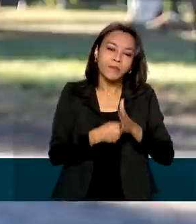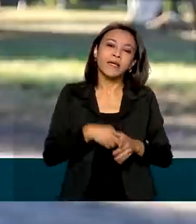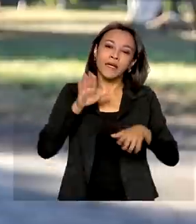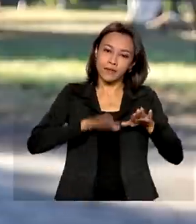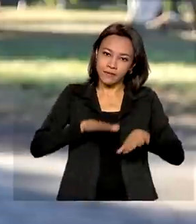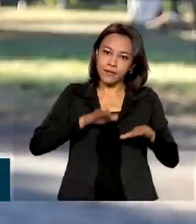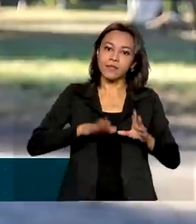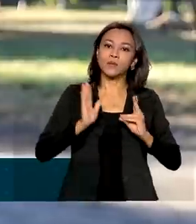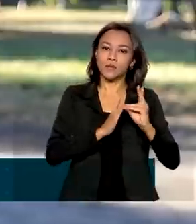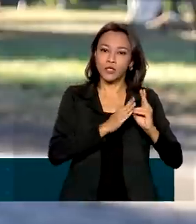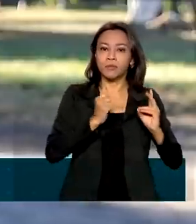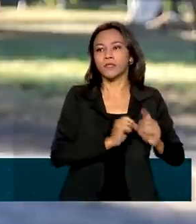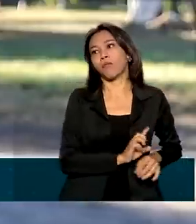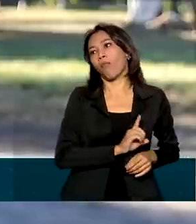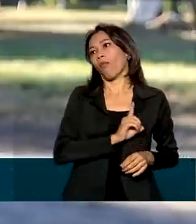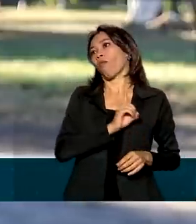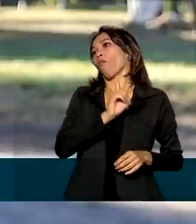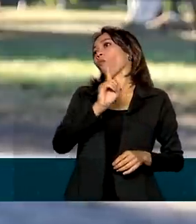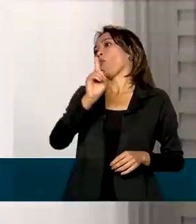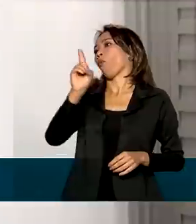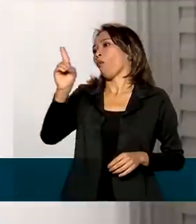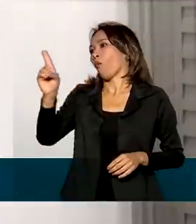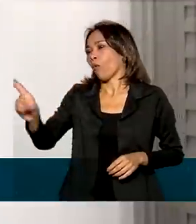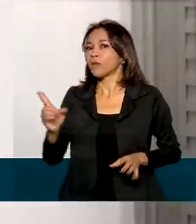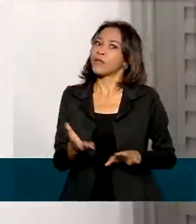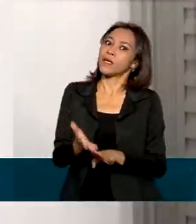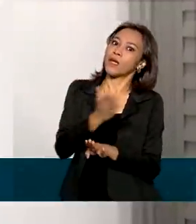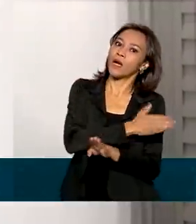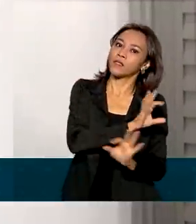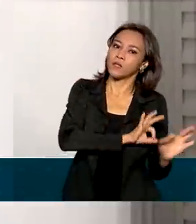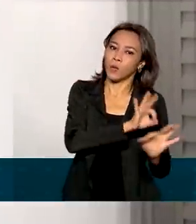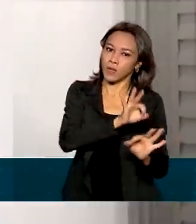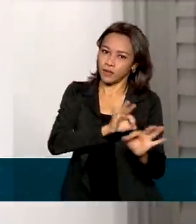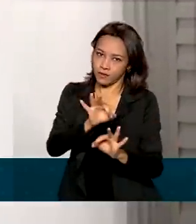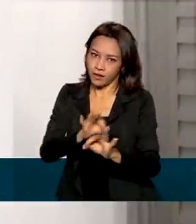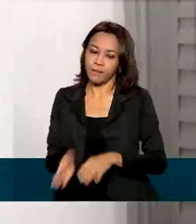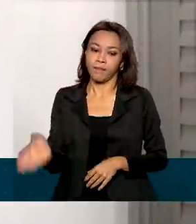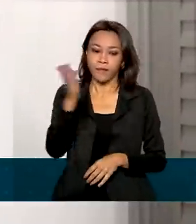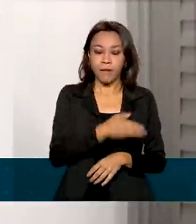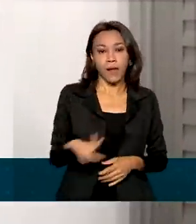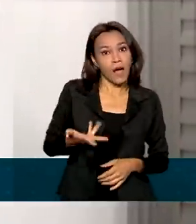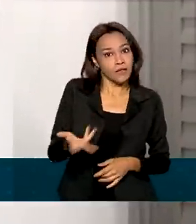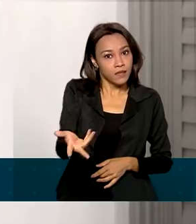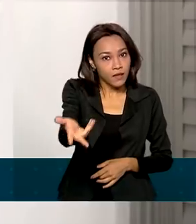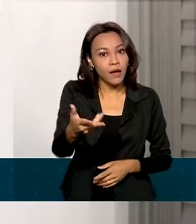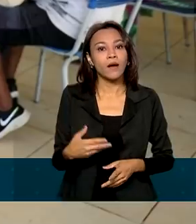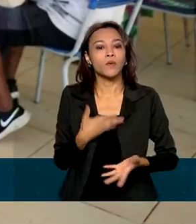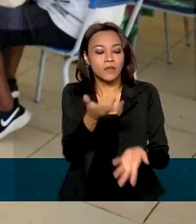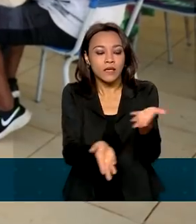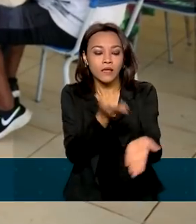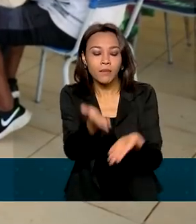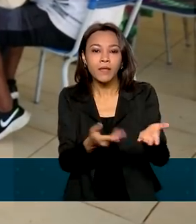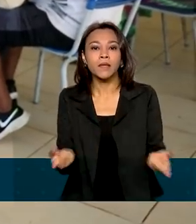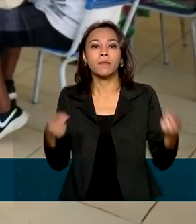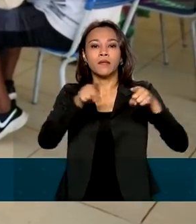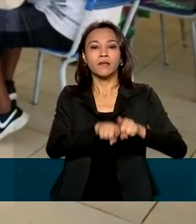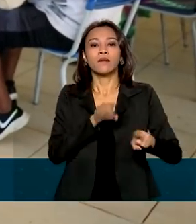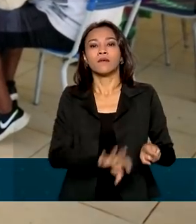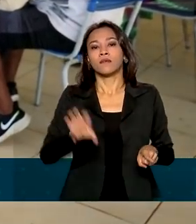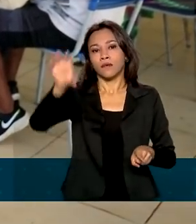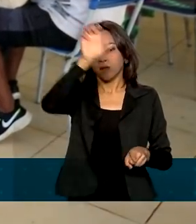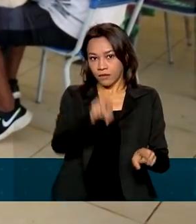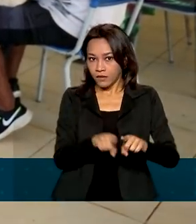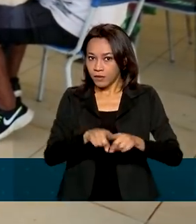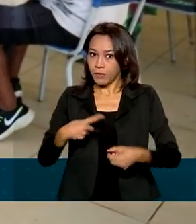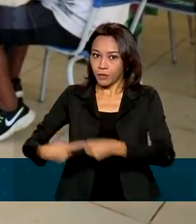deslocar, tem toda uma logística que tem que ser programada. Para agilizar o tratamento, o Ministério da Saúde, em parceria com estados, municípios